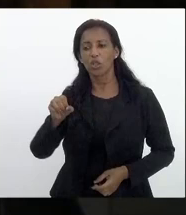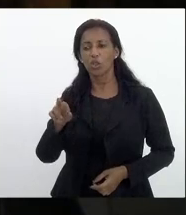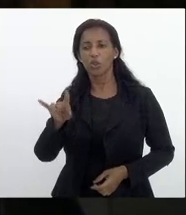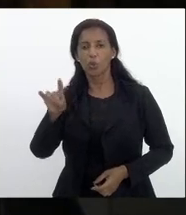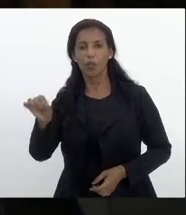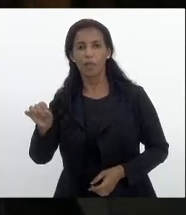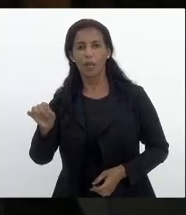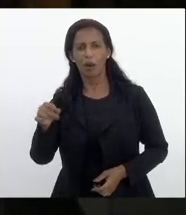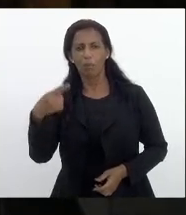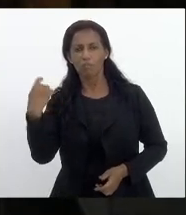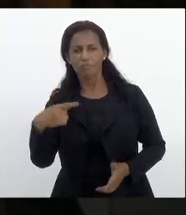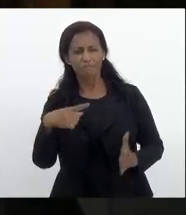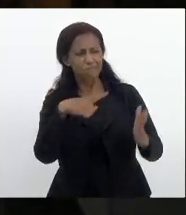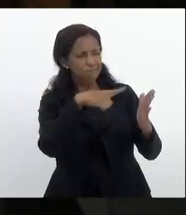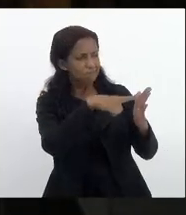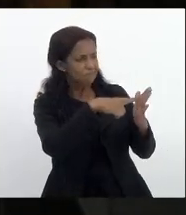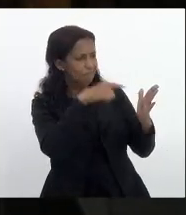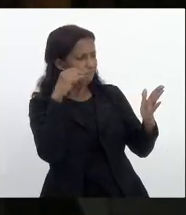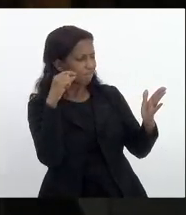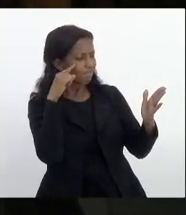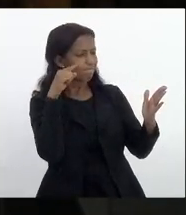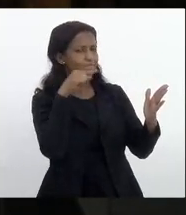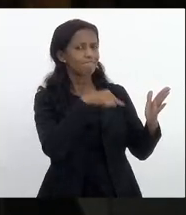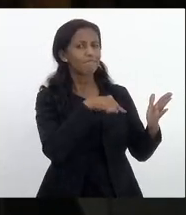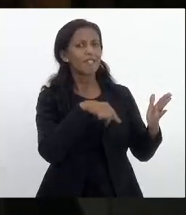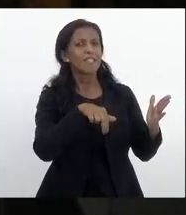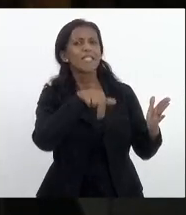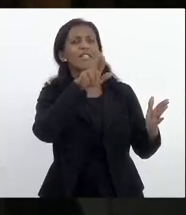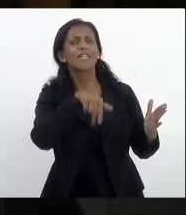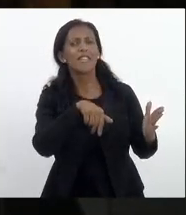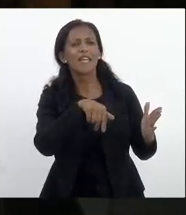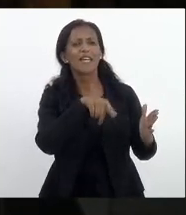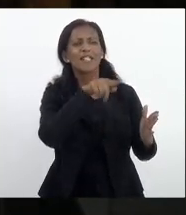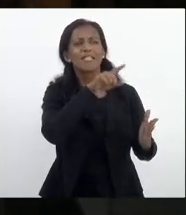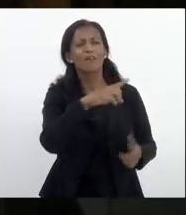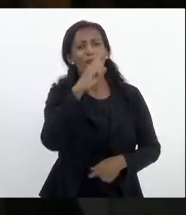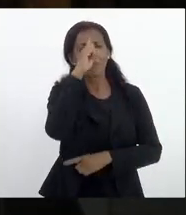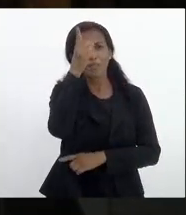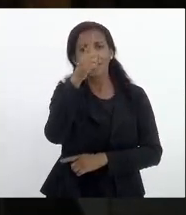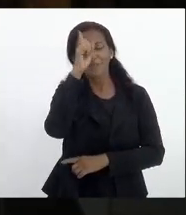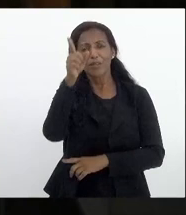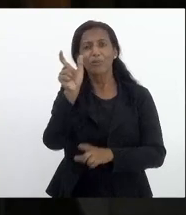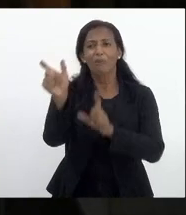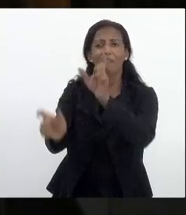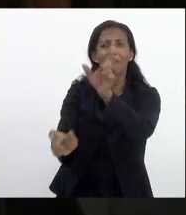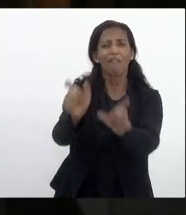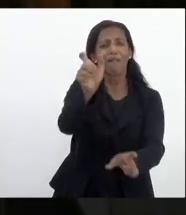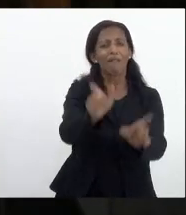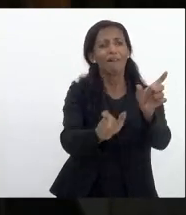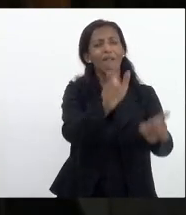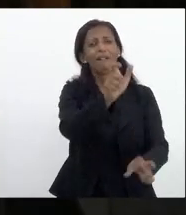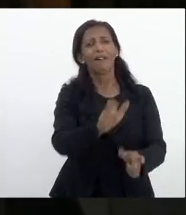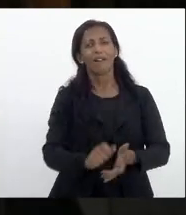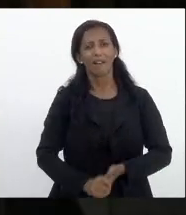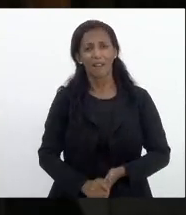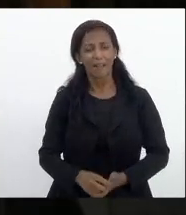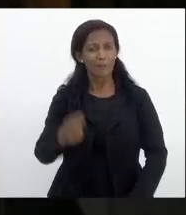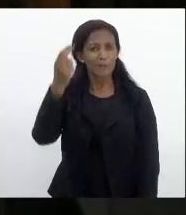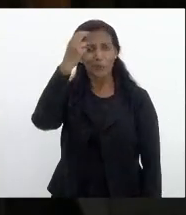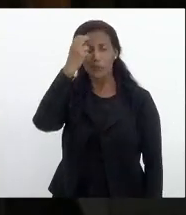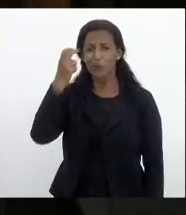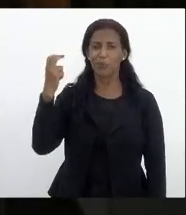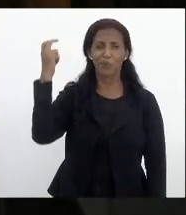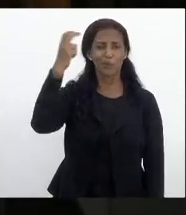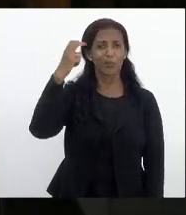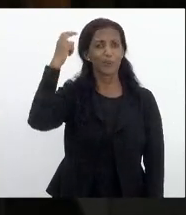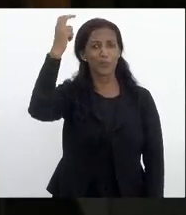que identificar quem são os inventores autores intelectuais